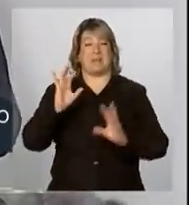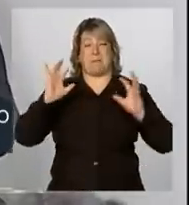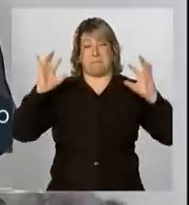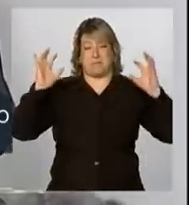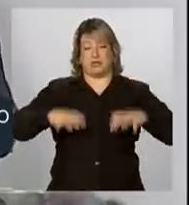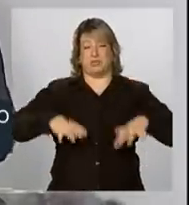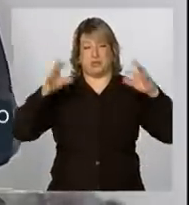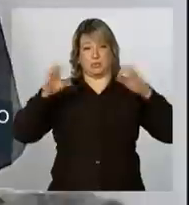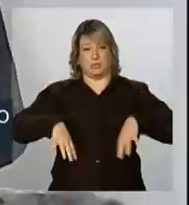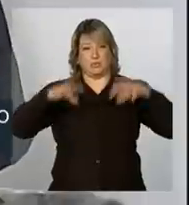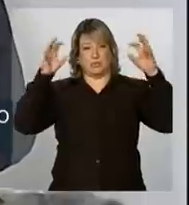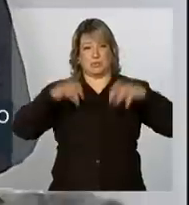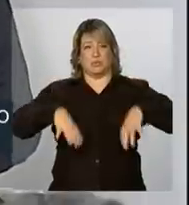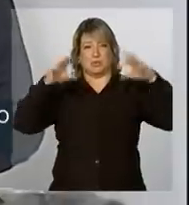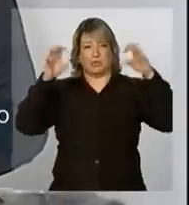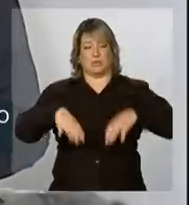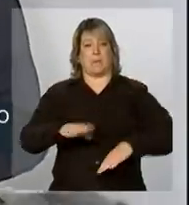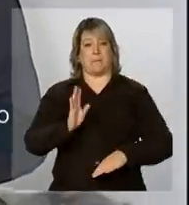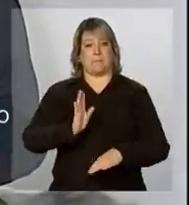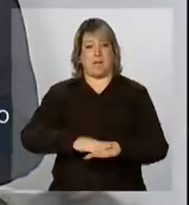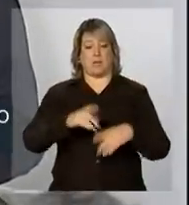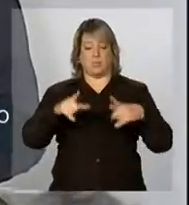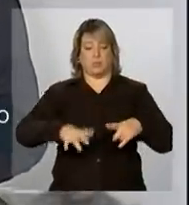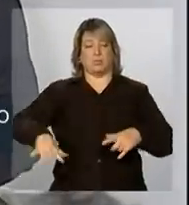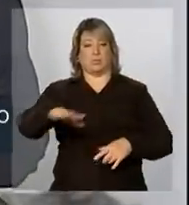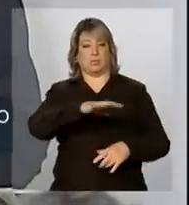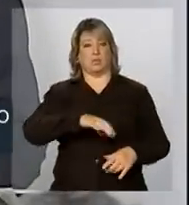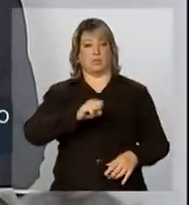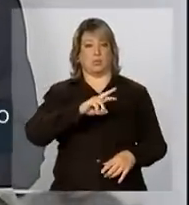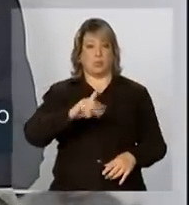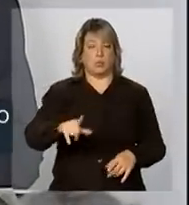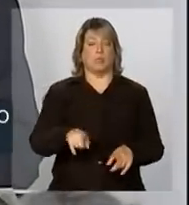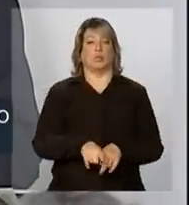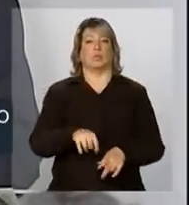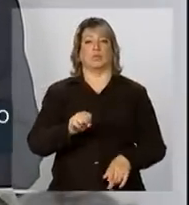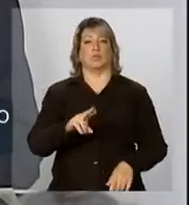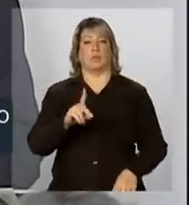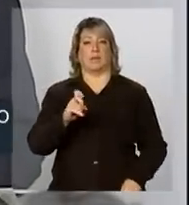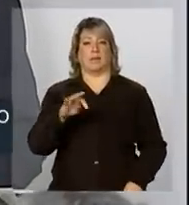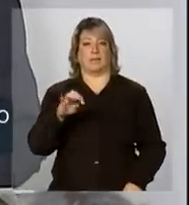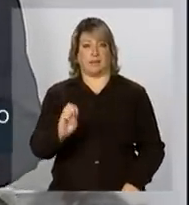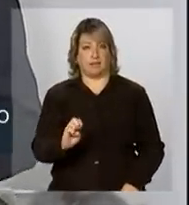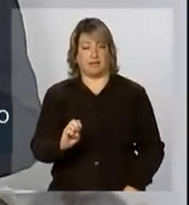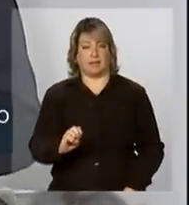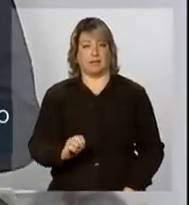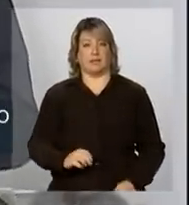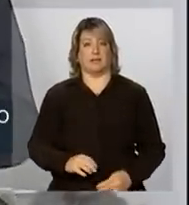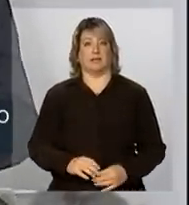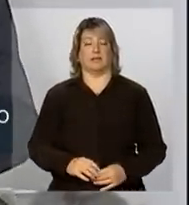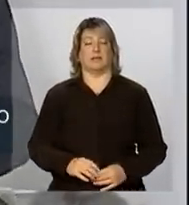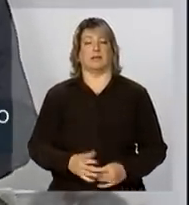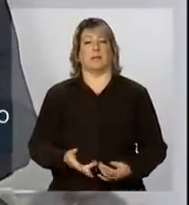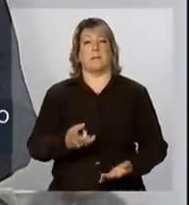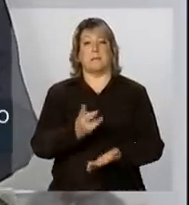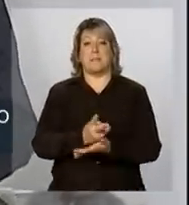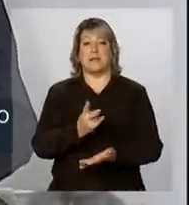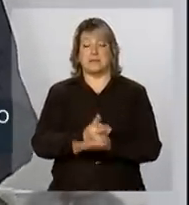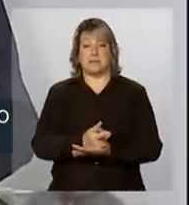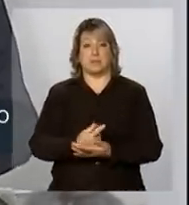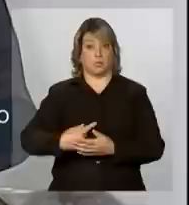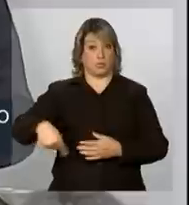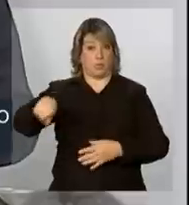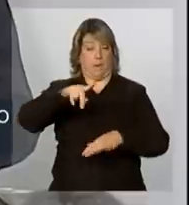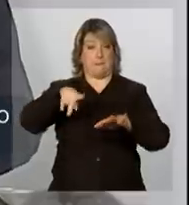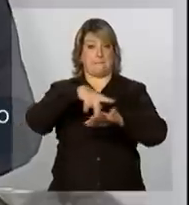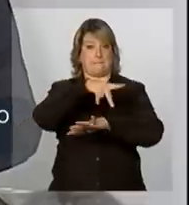da ocorrência de chuvas na região sul e sudeste, mesmo nos países